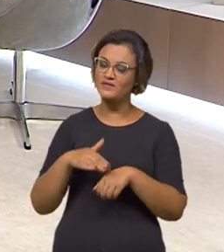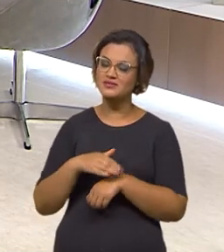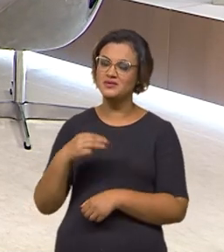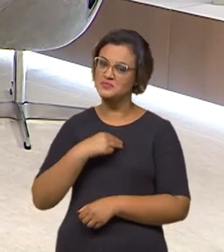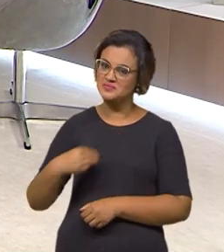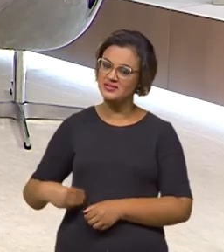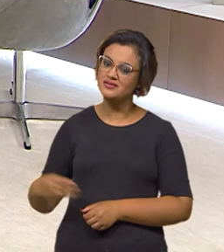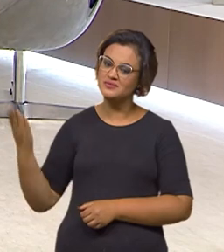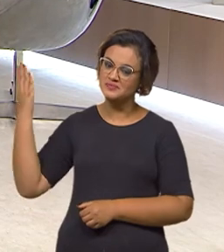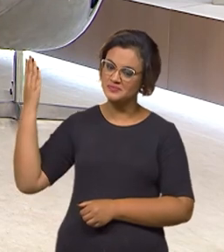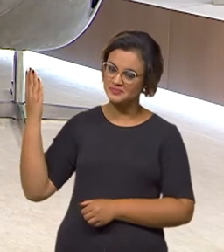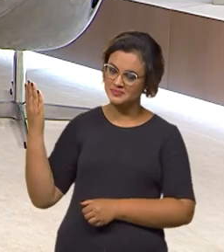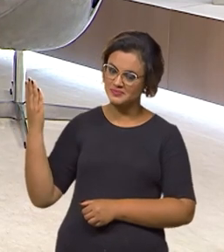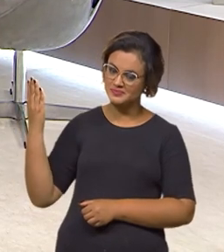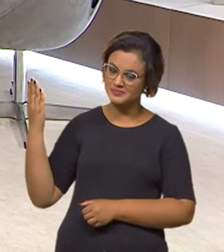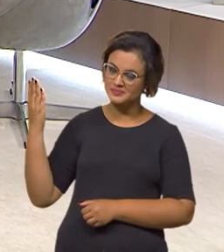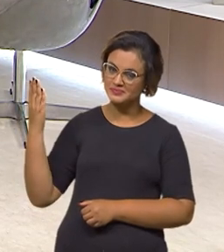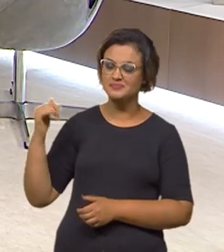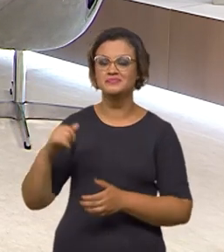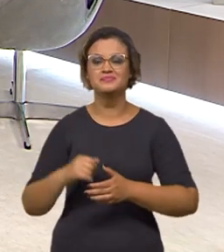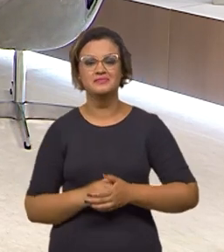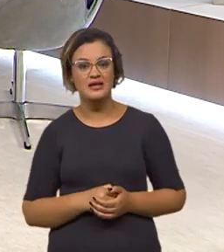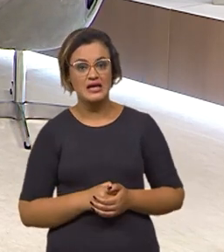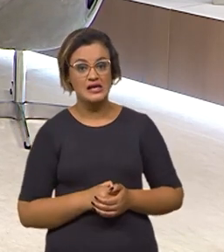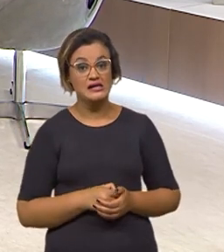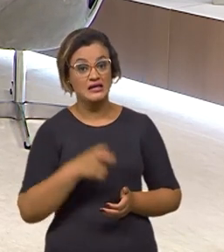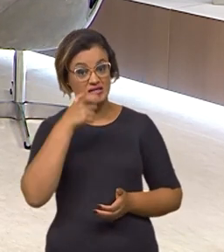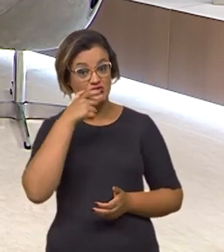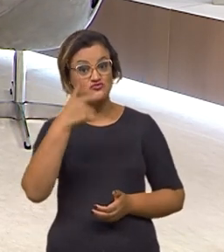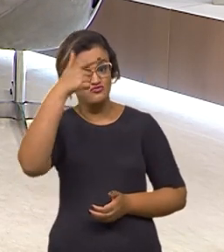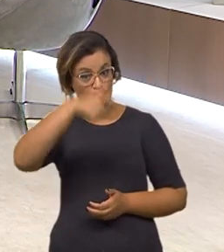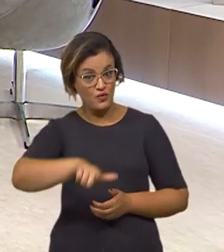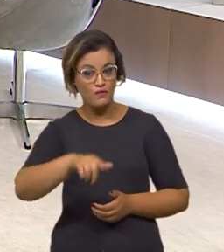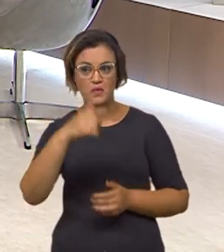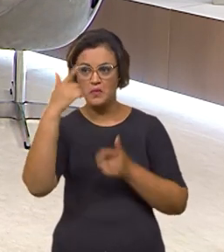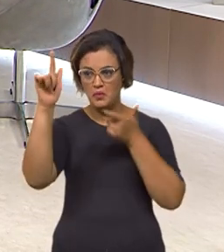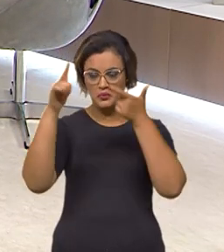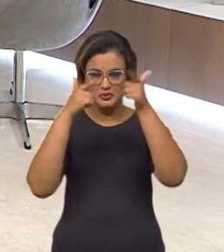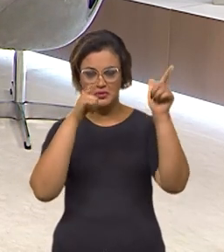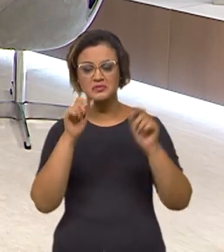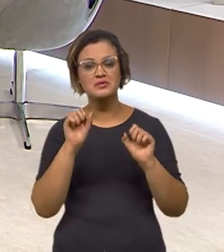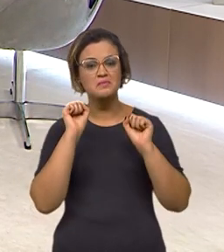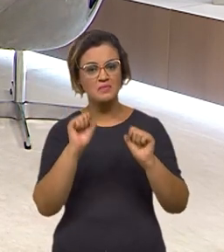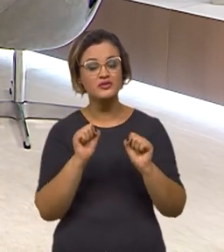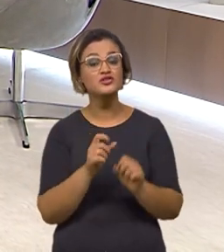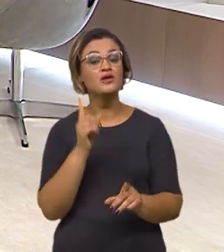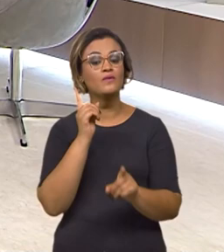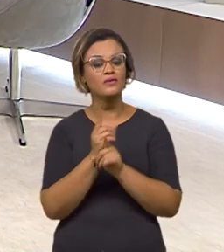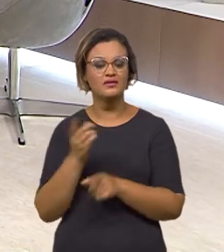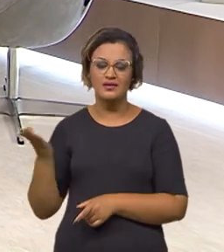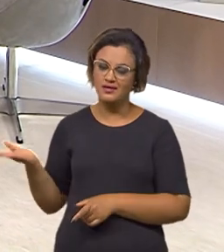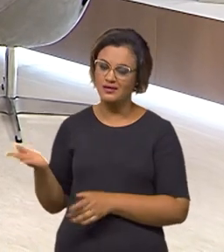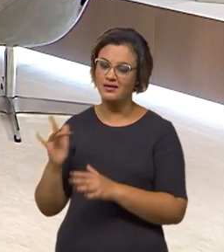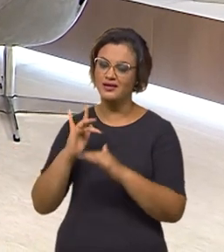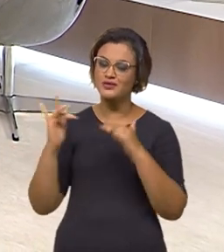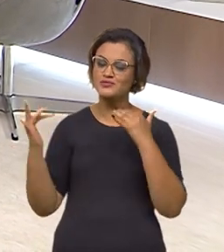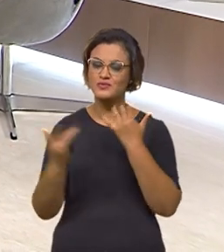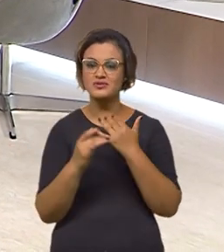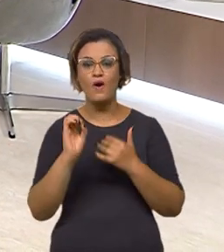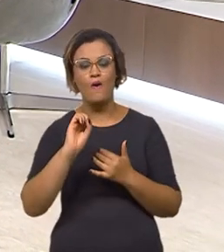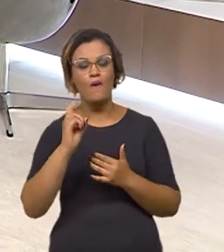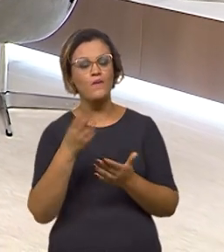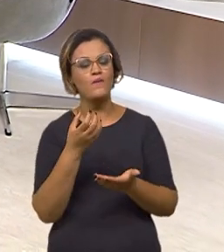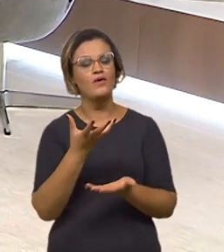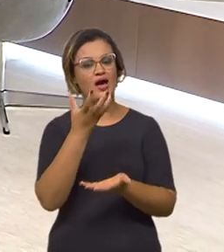ministro da Infraestrutura, Marcelo Sampaio. E se você quiser rever esta ou outras entrevistas, siga as nossas redes sociais ou